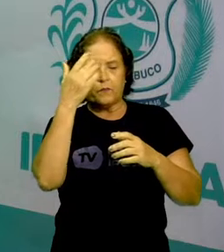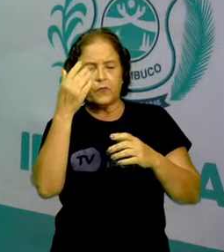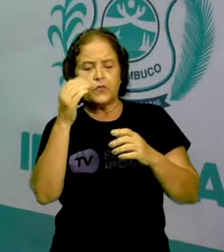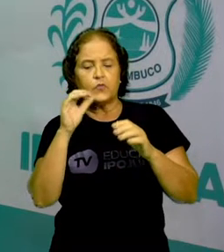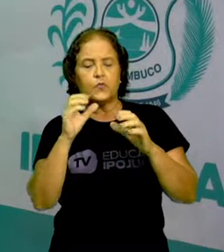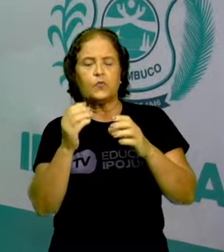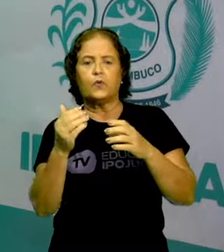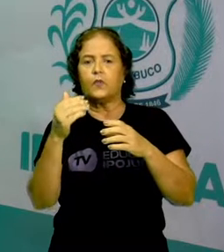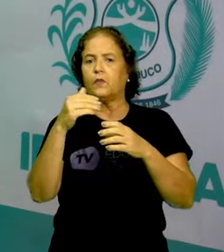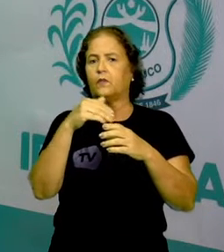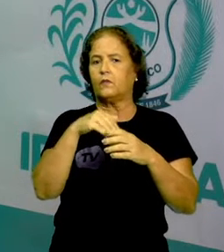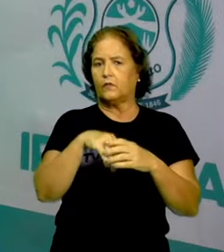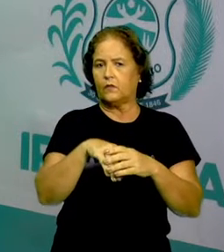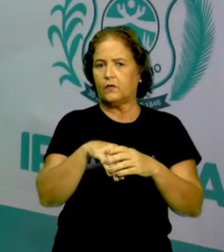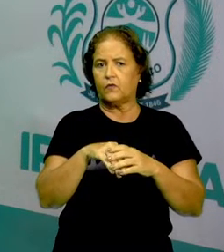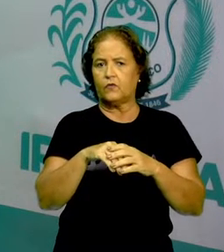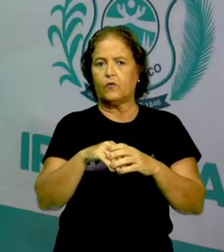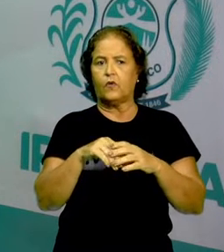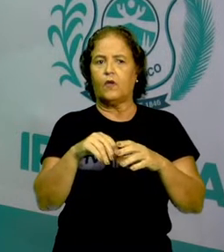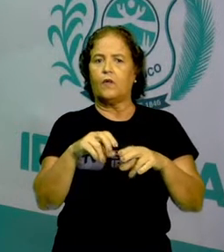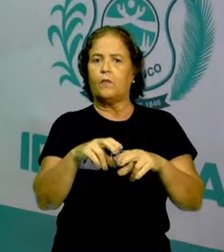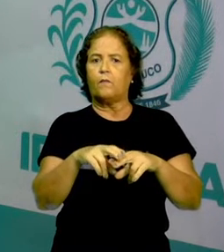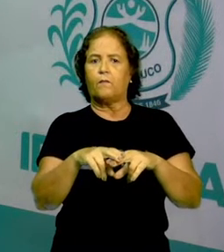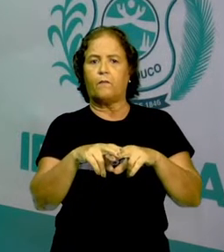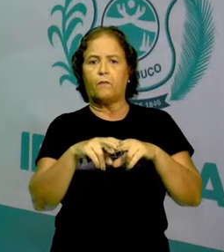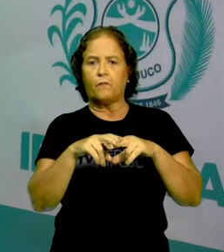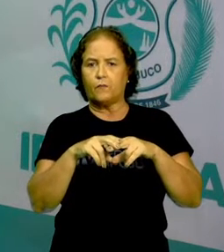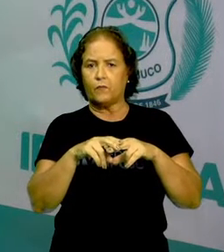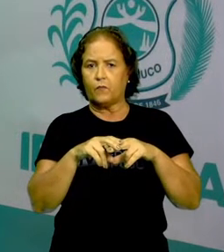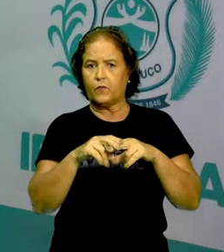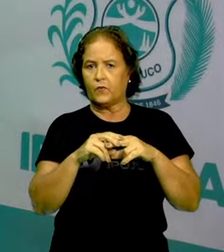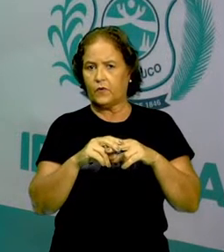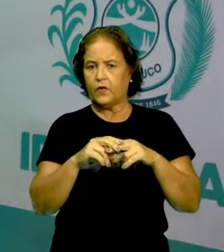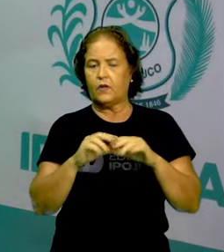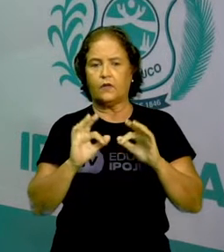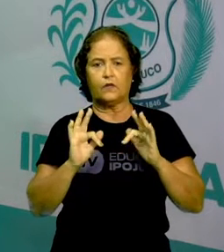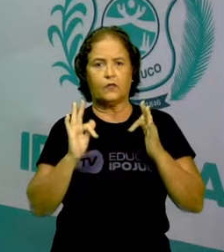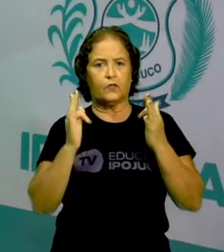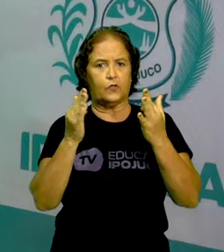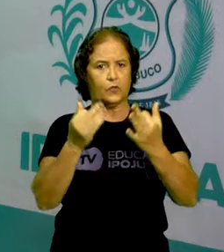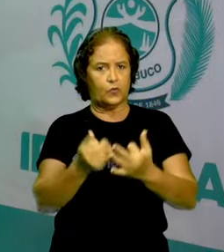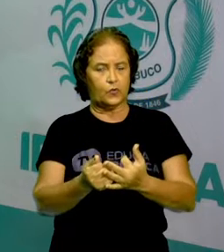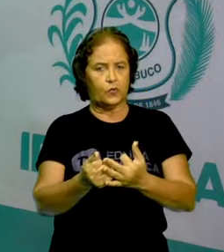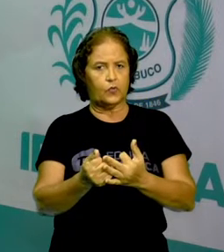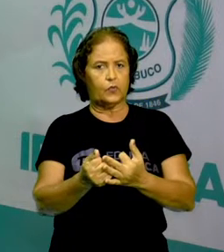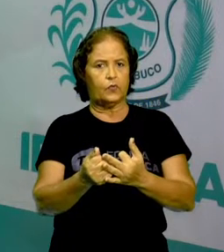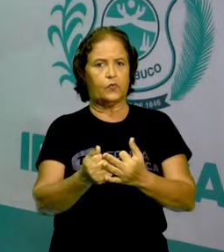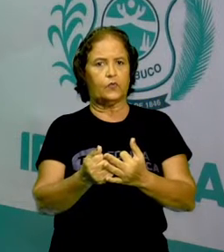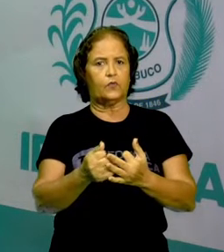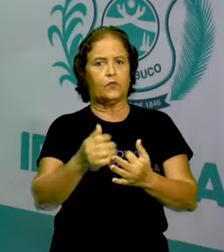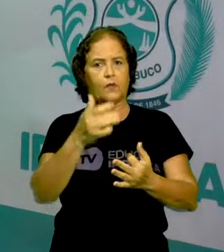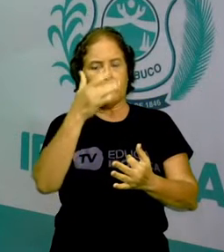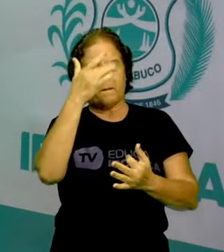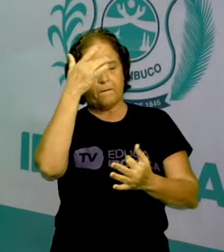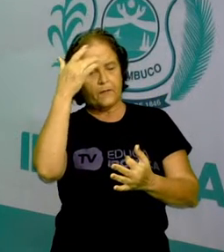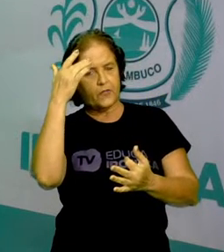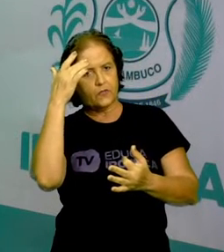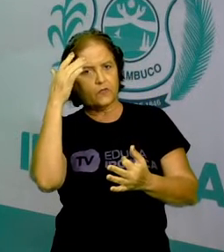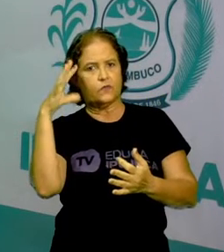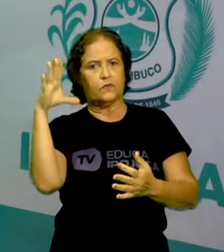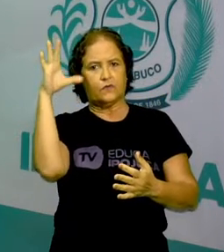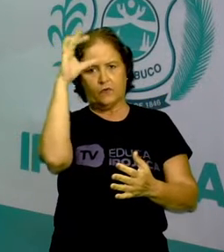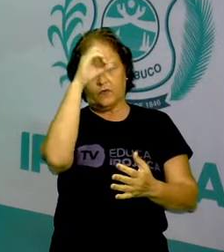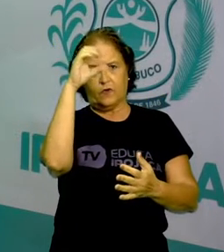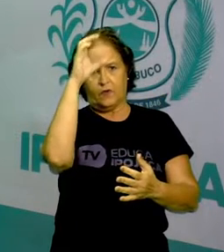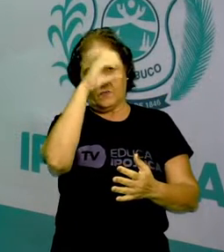todo ser humano consegue aprender ou vai aprender os